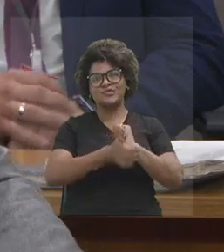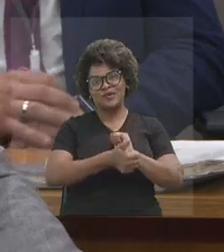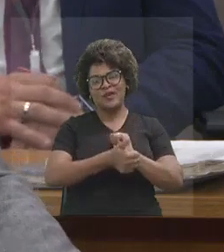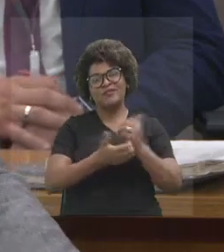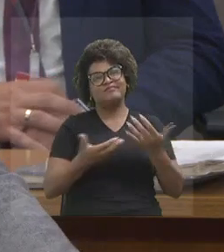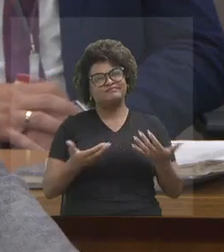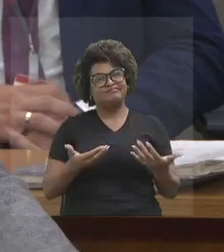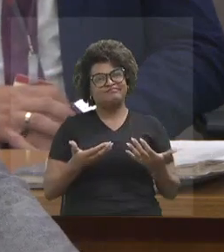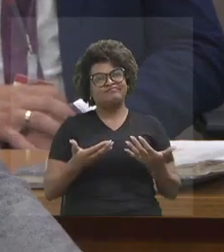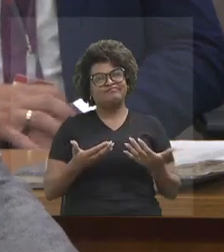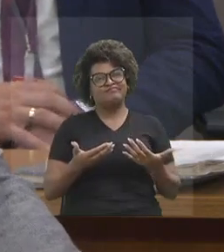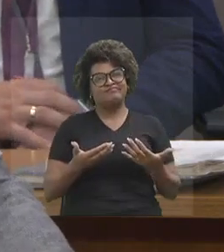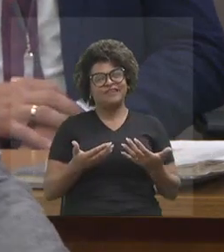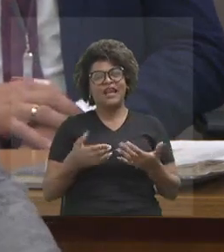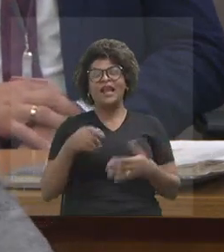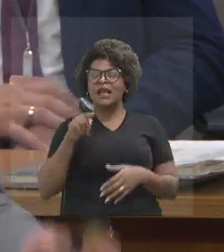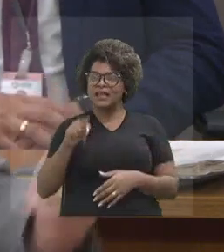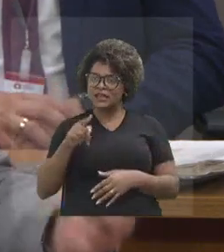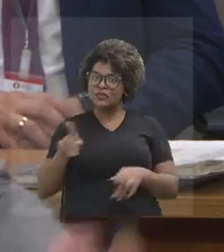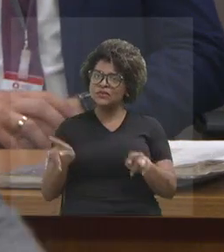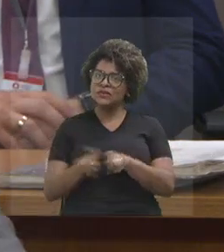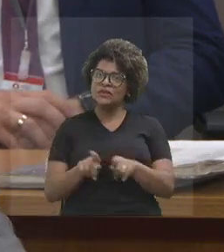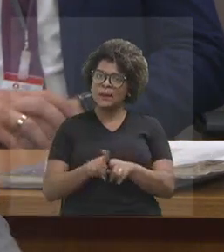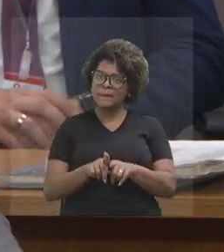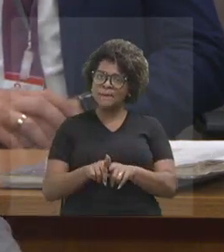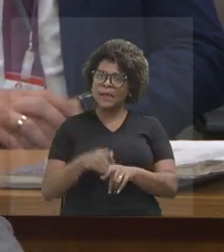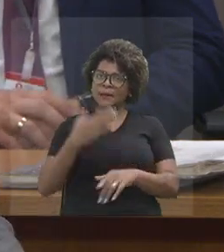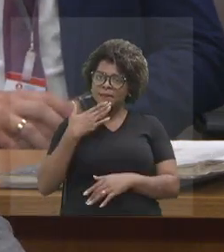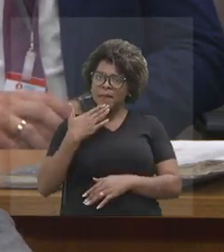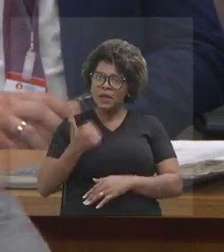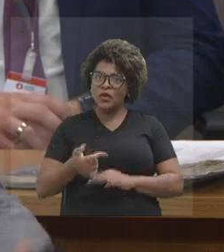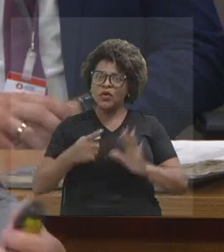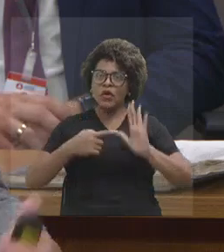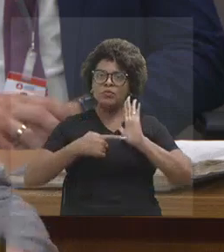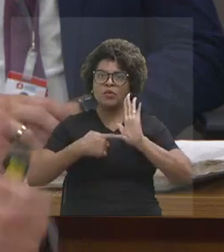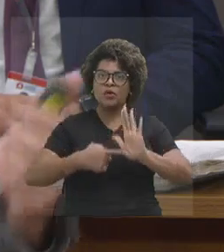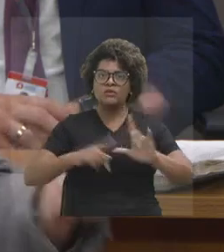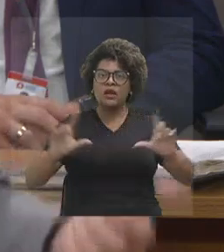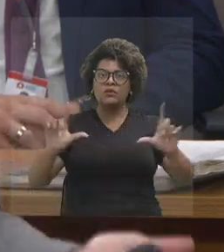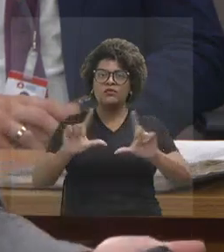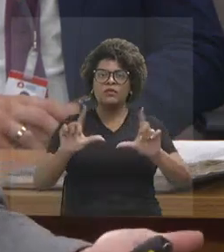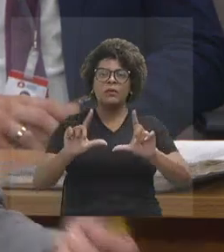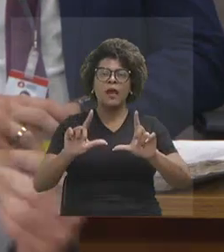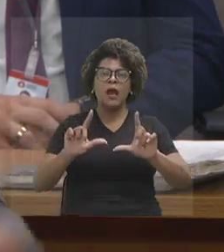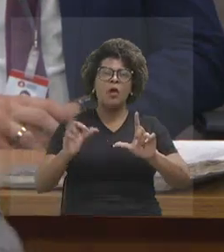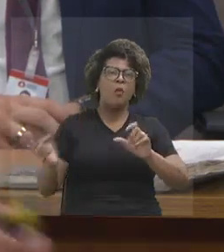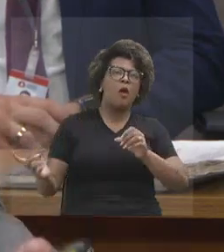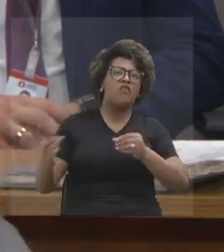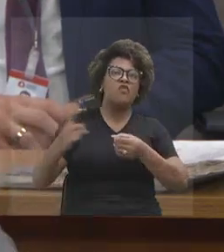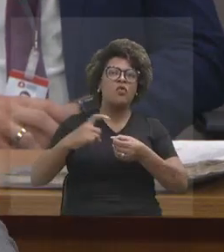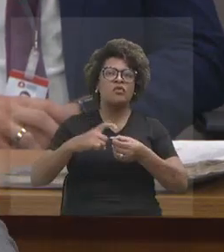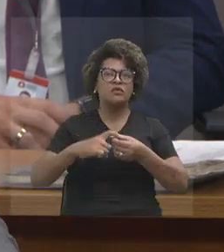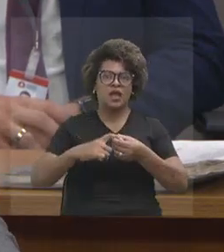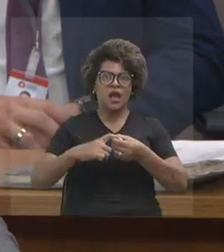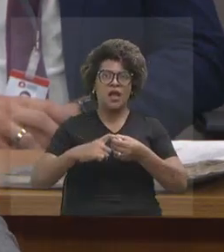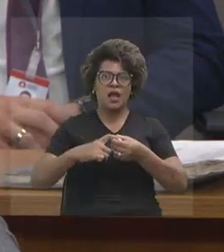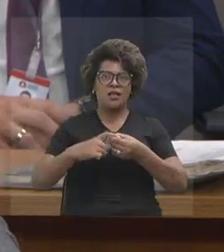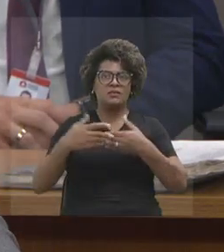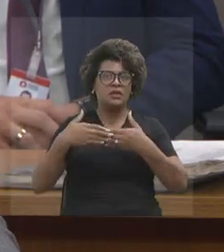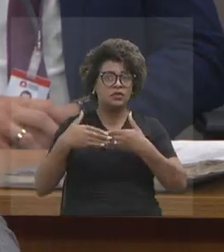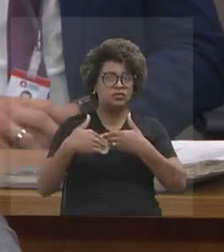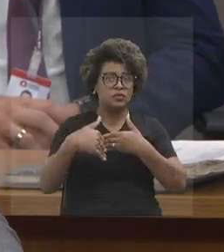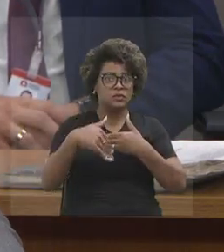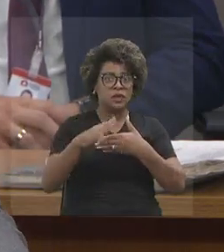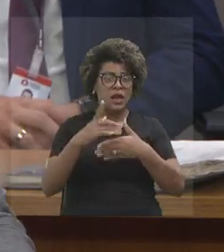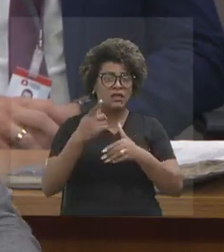E isso ocasionou também a questão das transmissões do futebol com que a gente voltasse, aliás, voltasse não, inaugurasse o programa